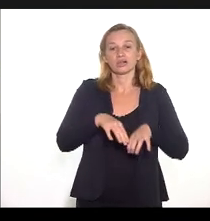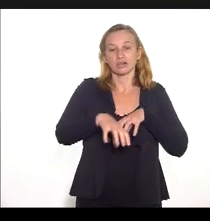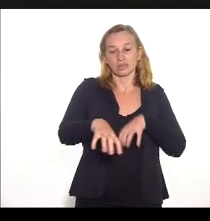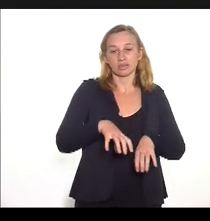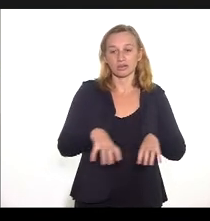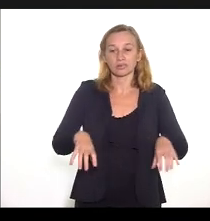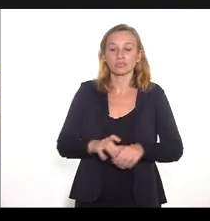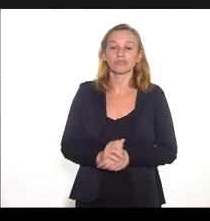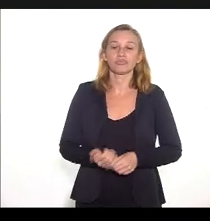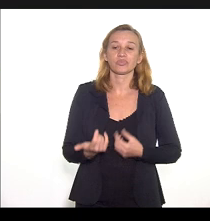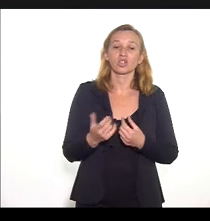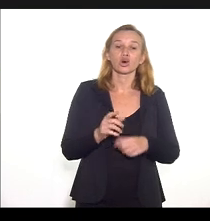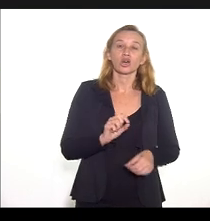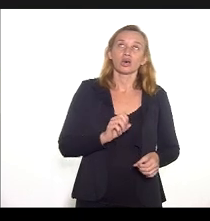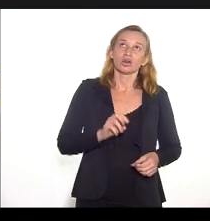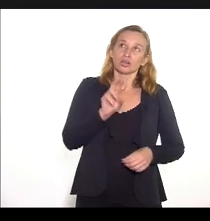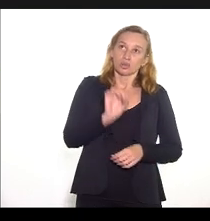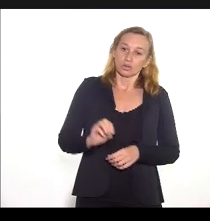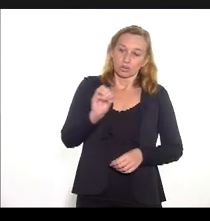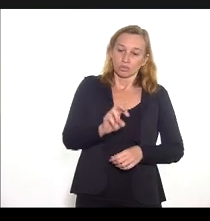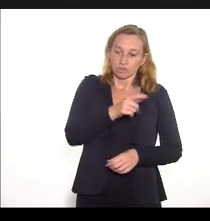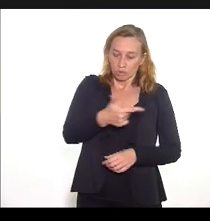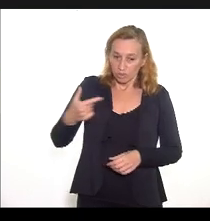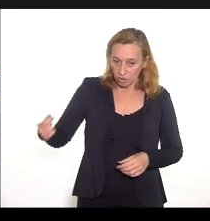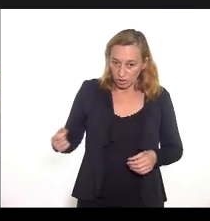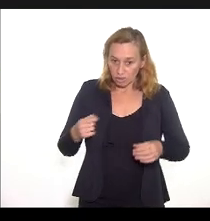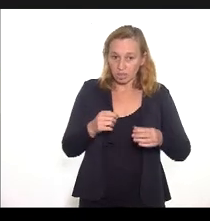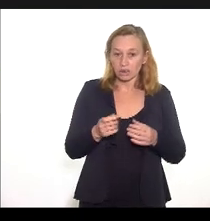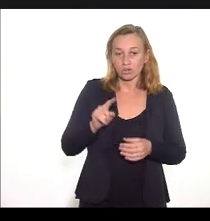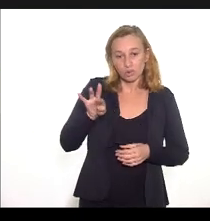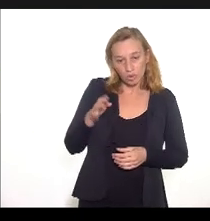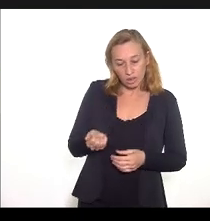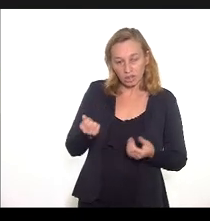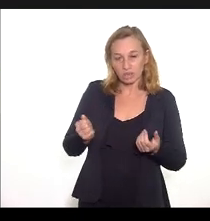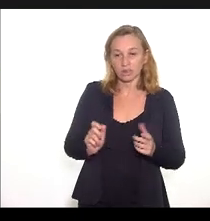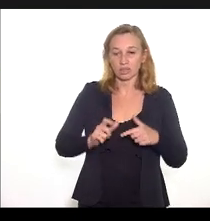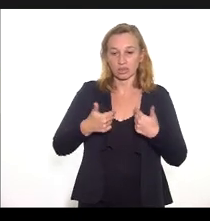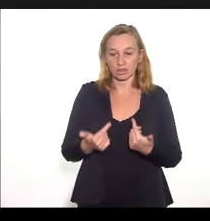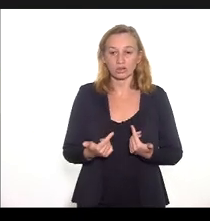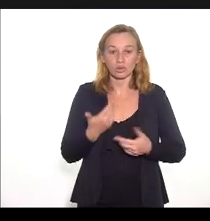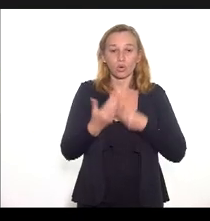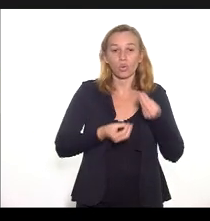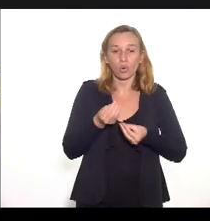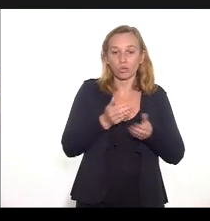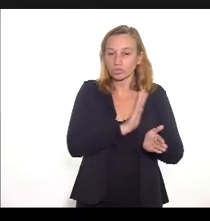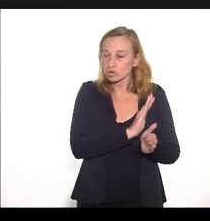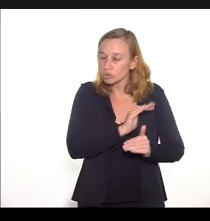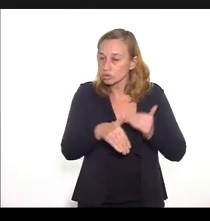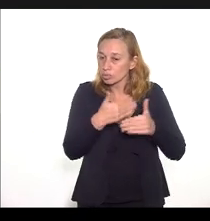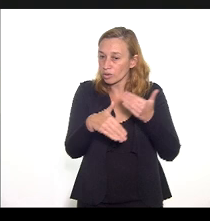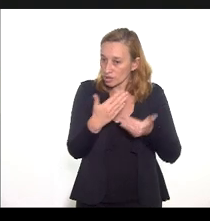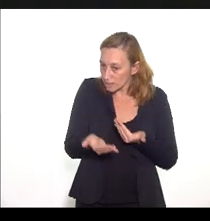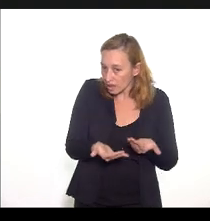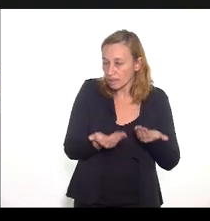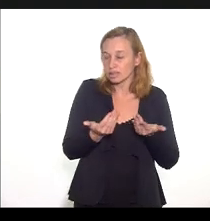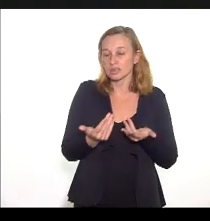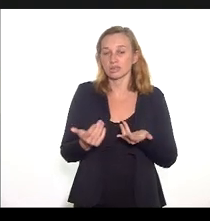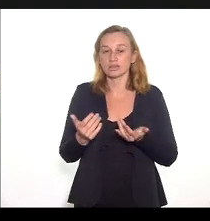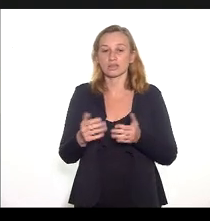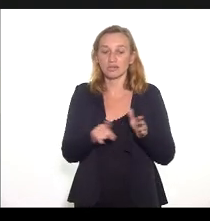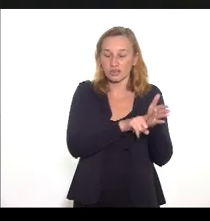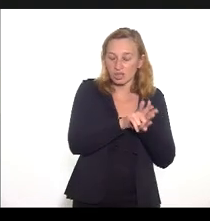A partir de outubro de 2020, Auditoria Sui alinhou e adecou todos os seus processos às normas internacionais das entidades